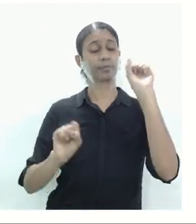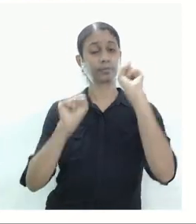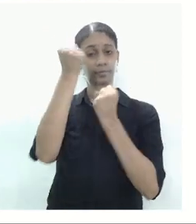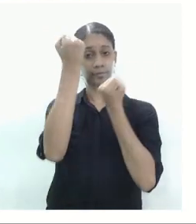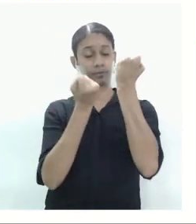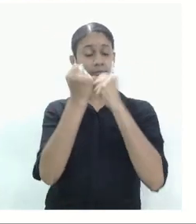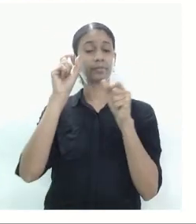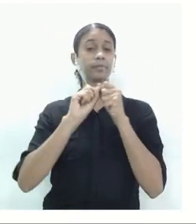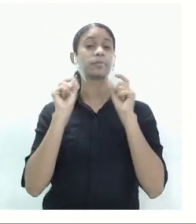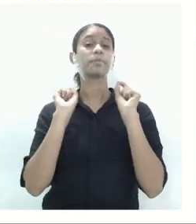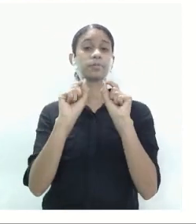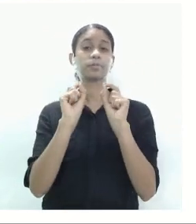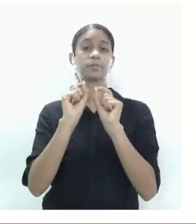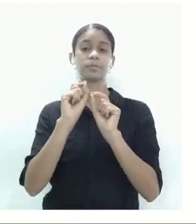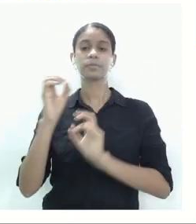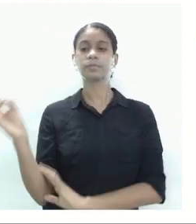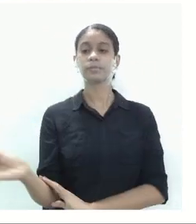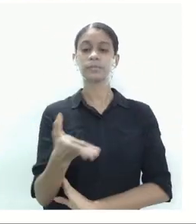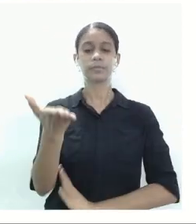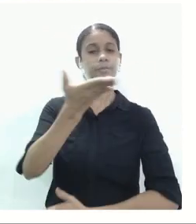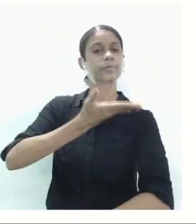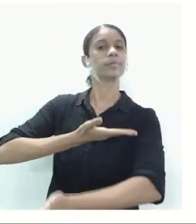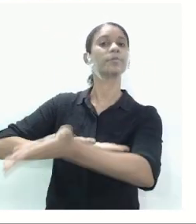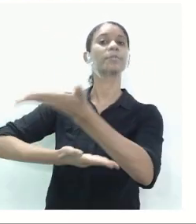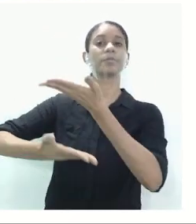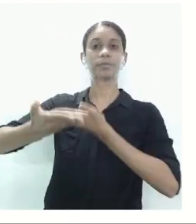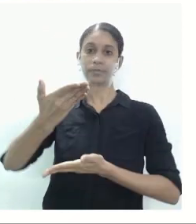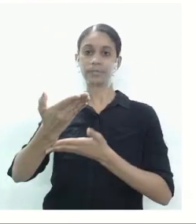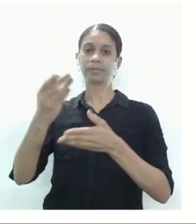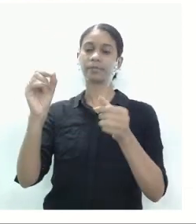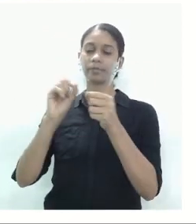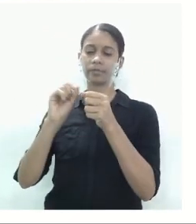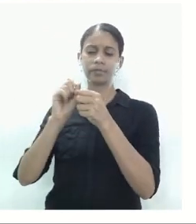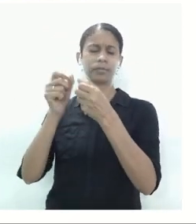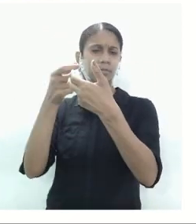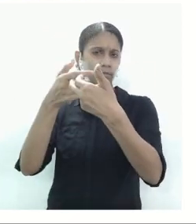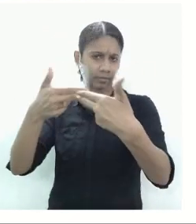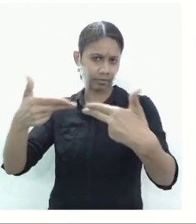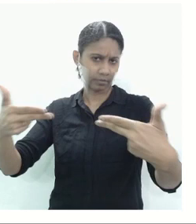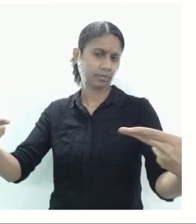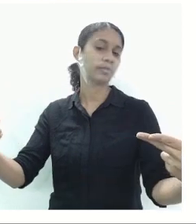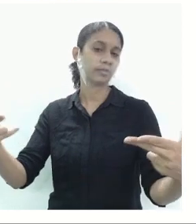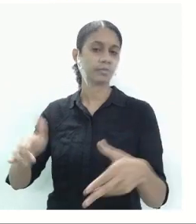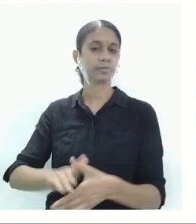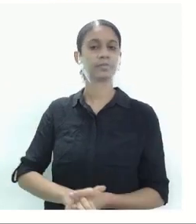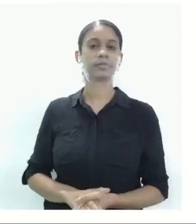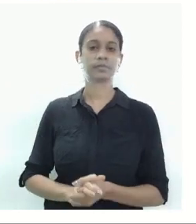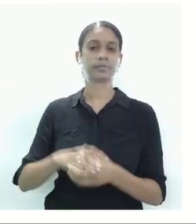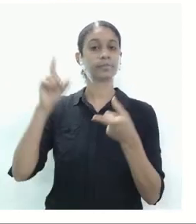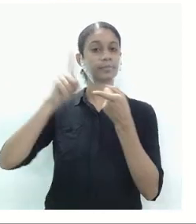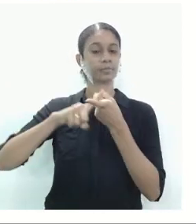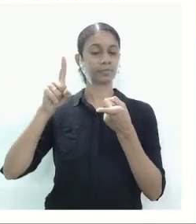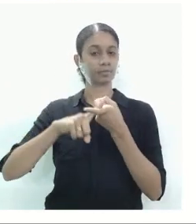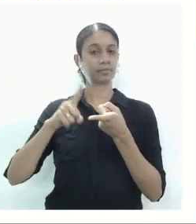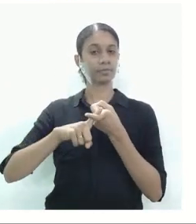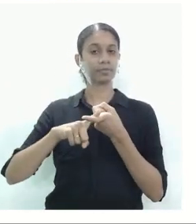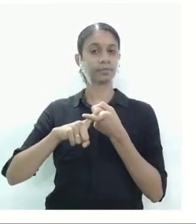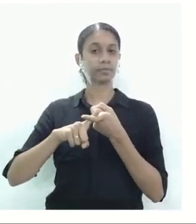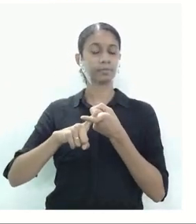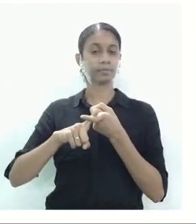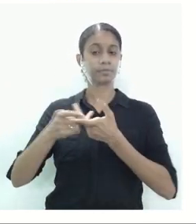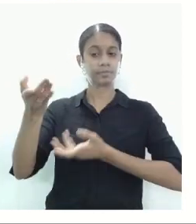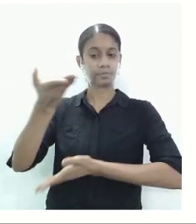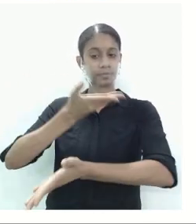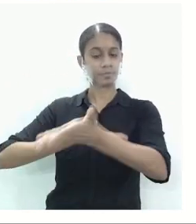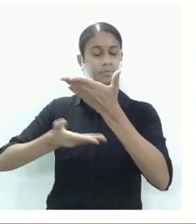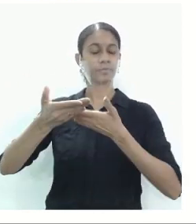trazer essas novas relações de produção e também das relações do